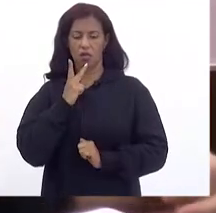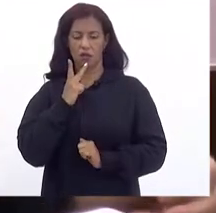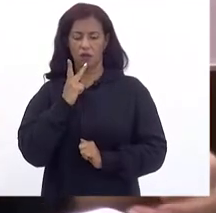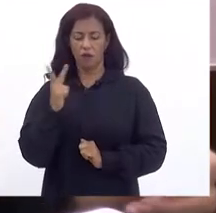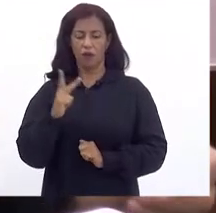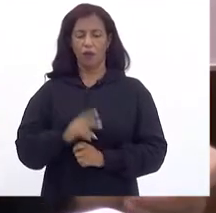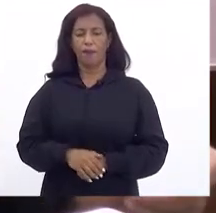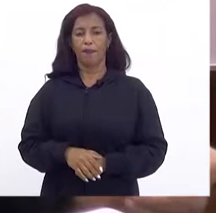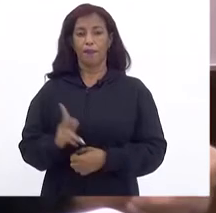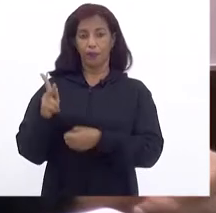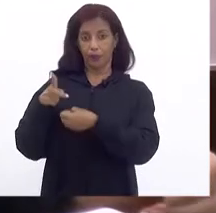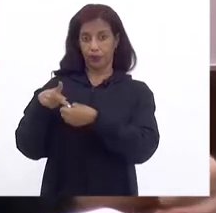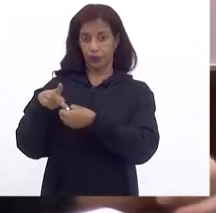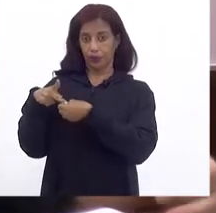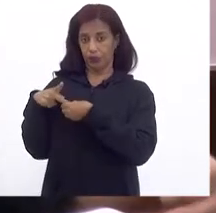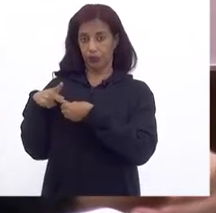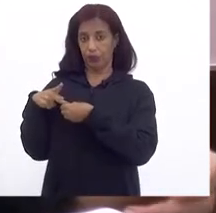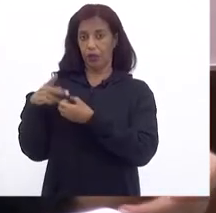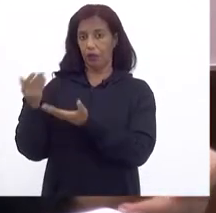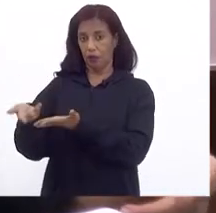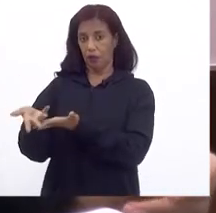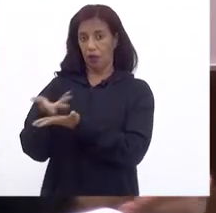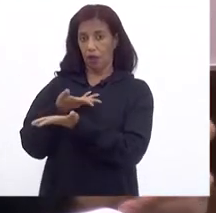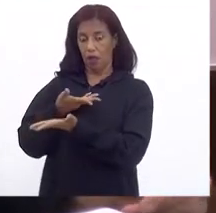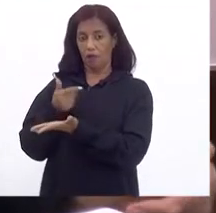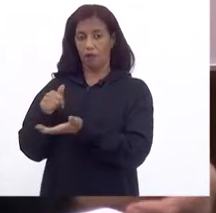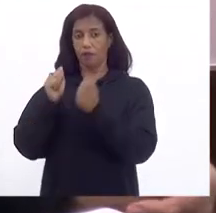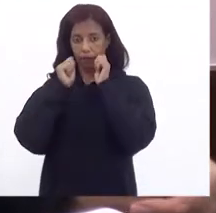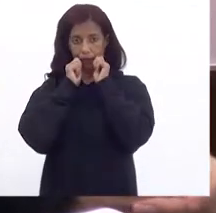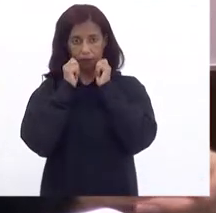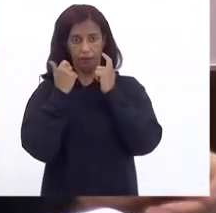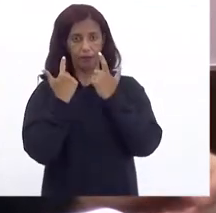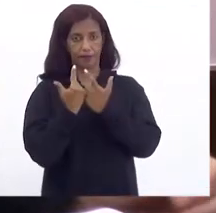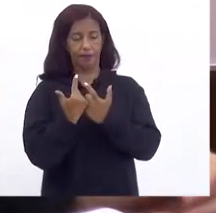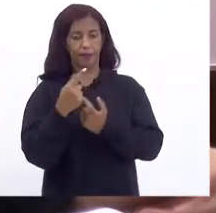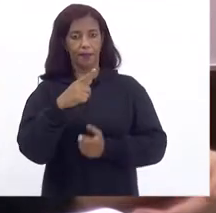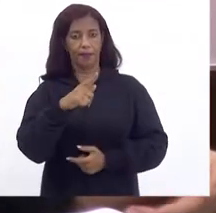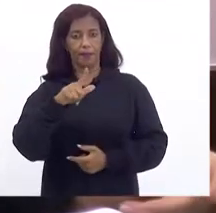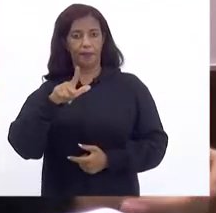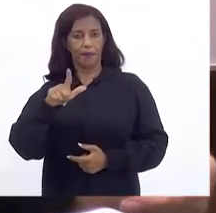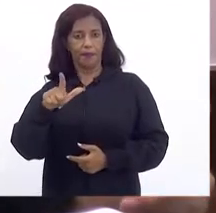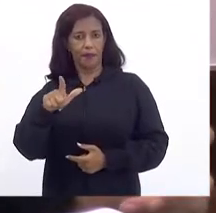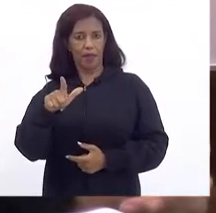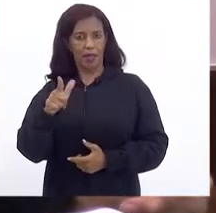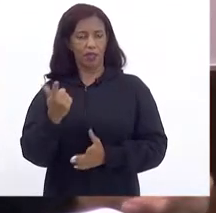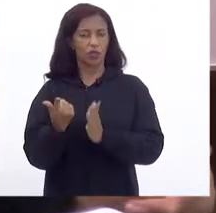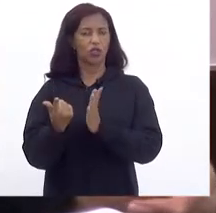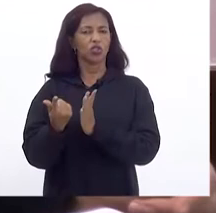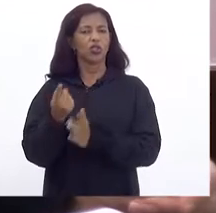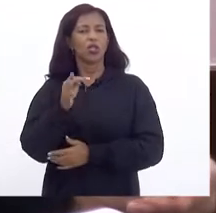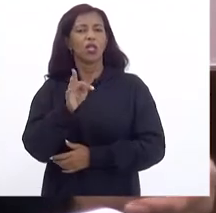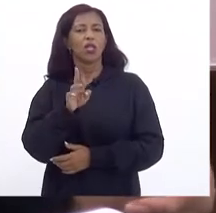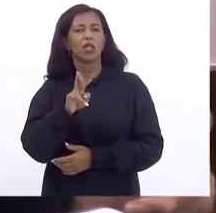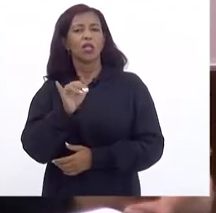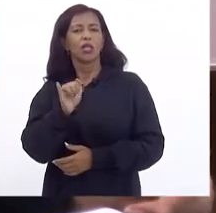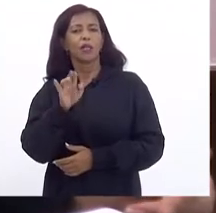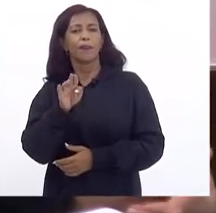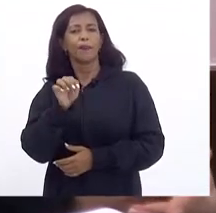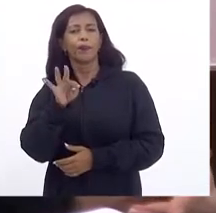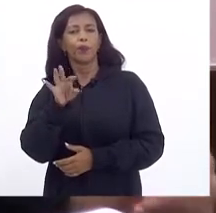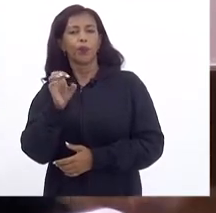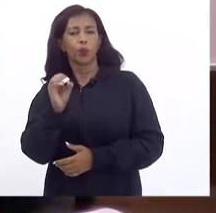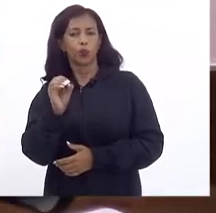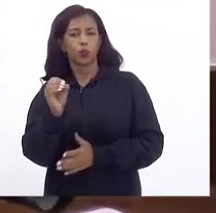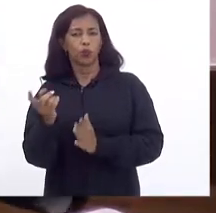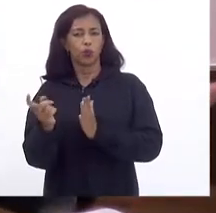procuradoria Vai nos encaminhar Para a Assembleia Um PL De transação Tributária Que eu